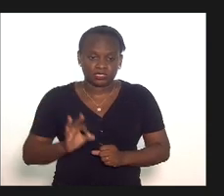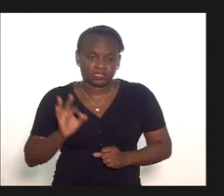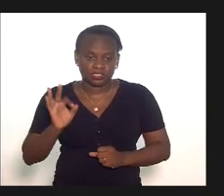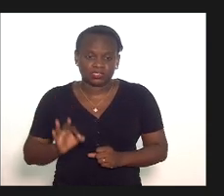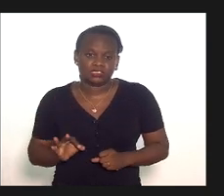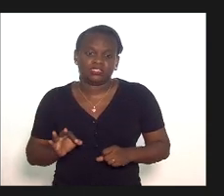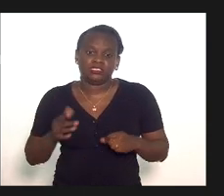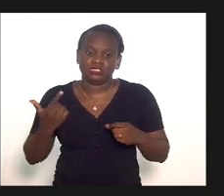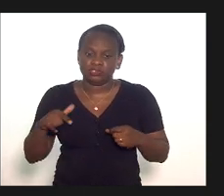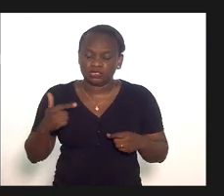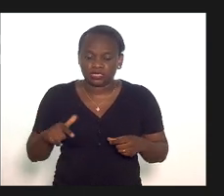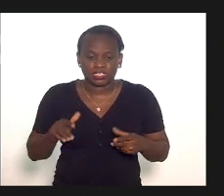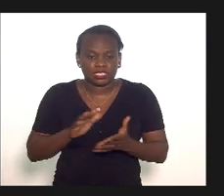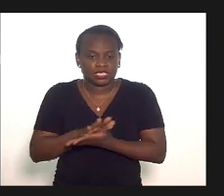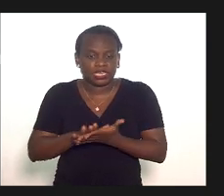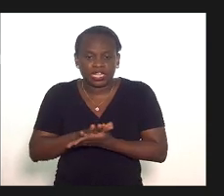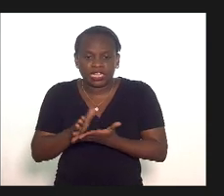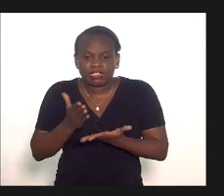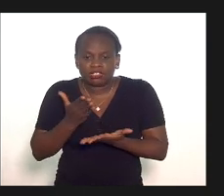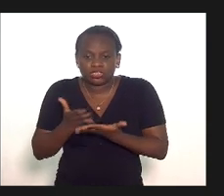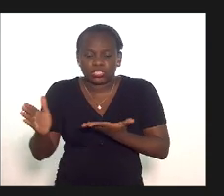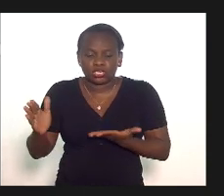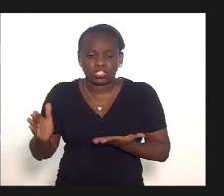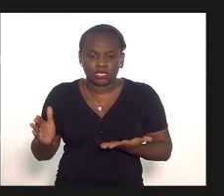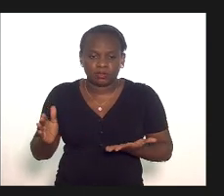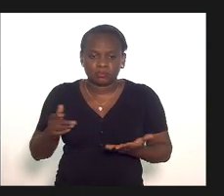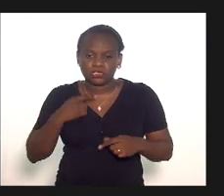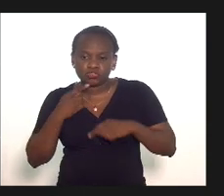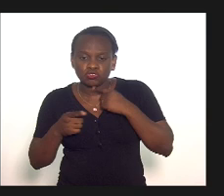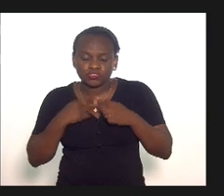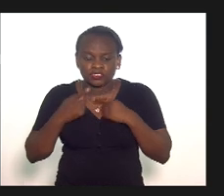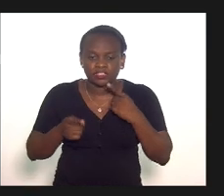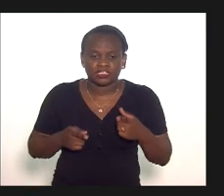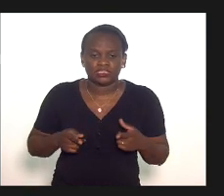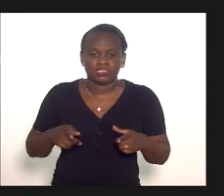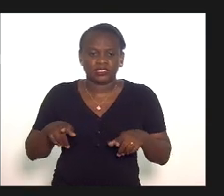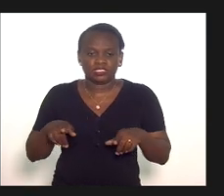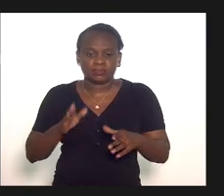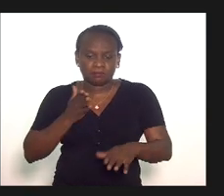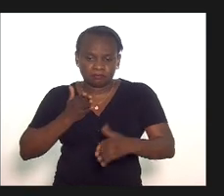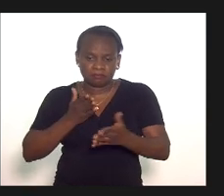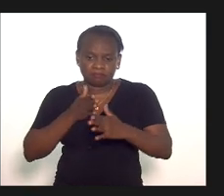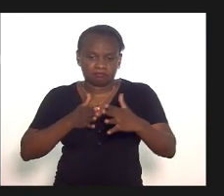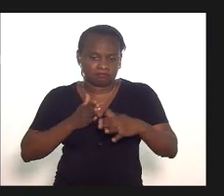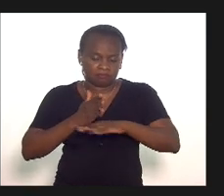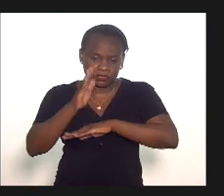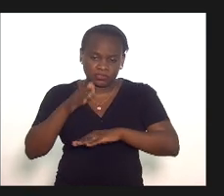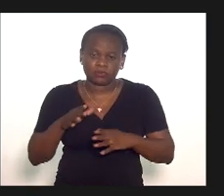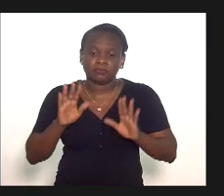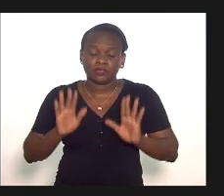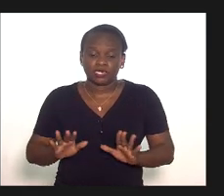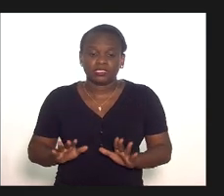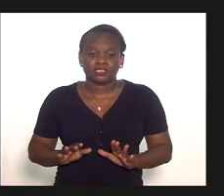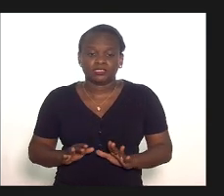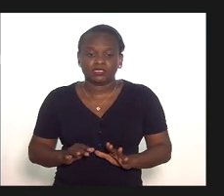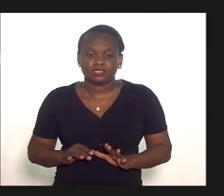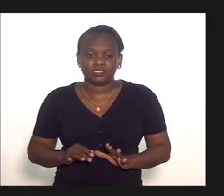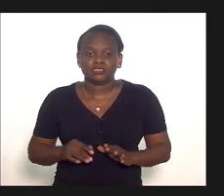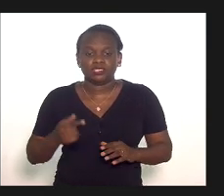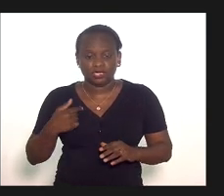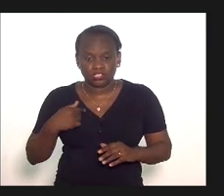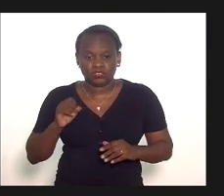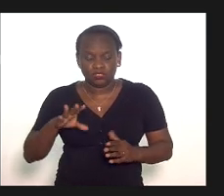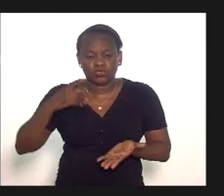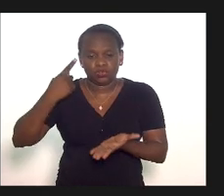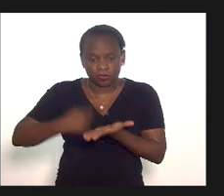e não ter aí nenhuma margem de dúvida de ultrapassar mas eu vou